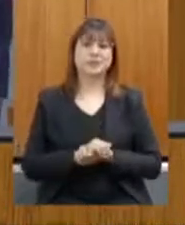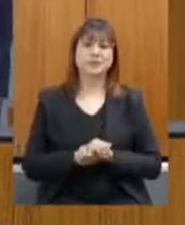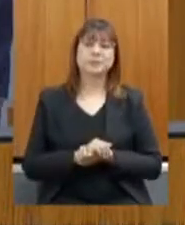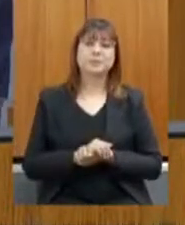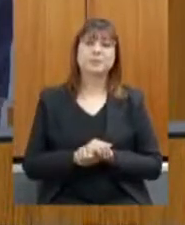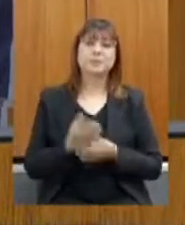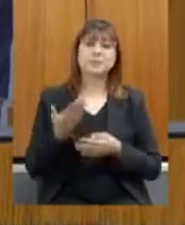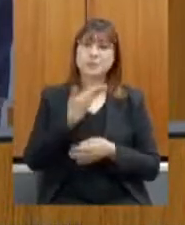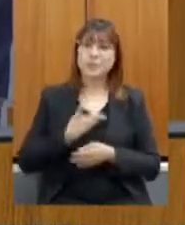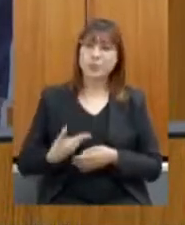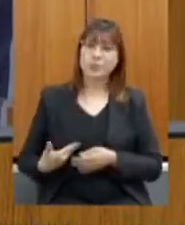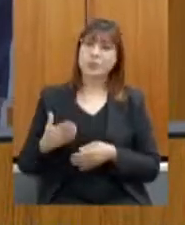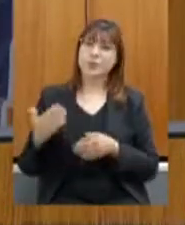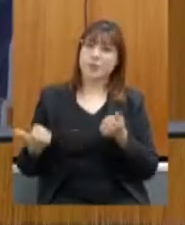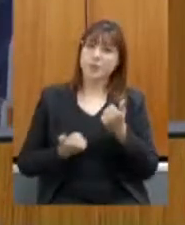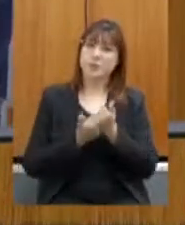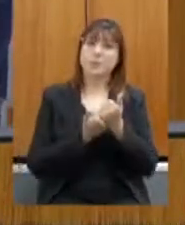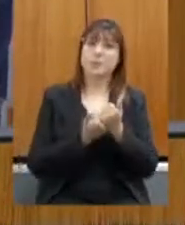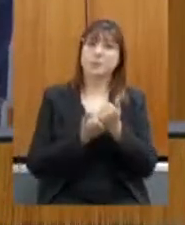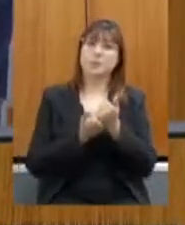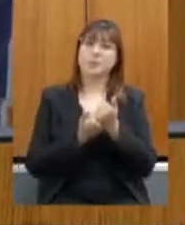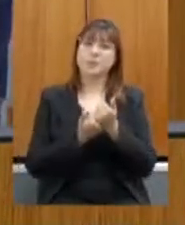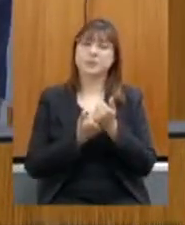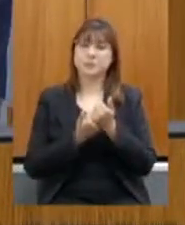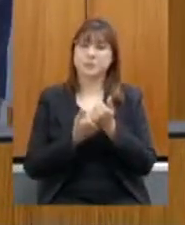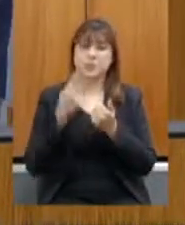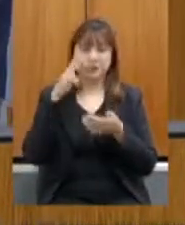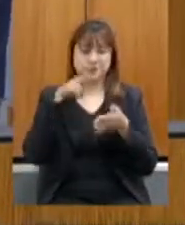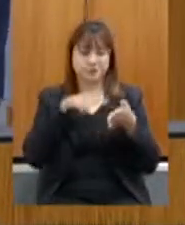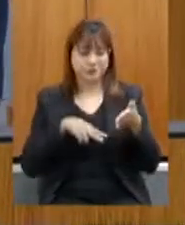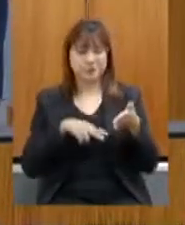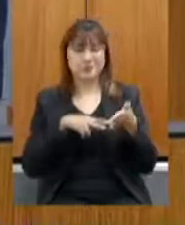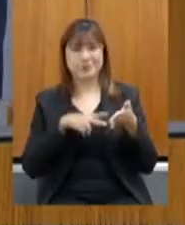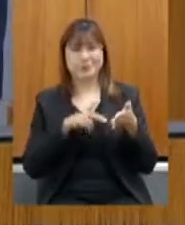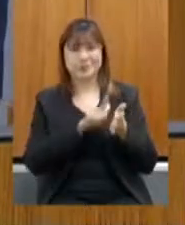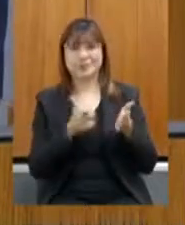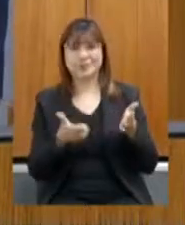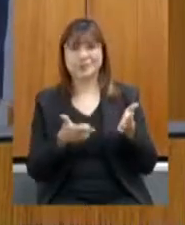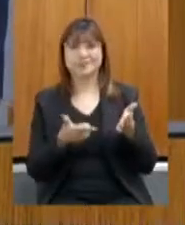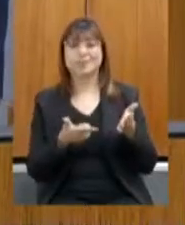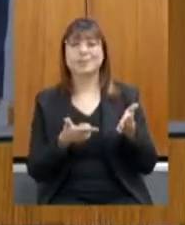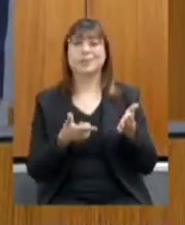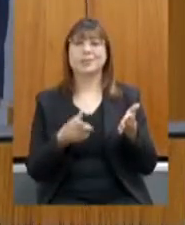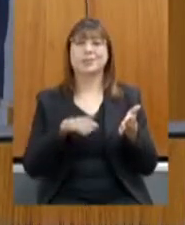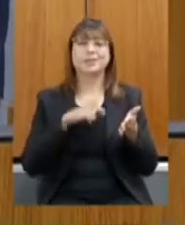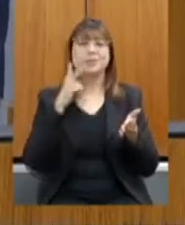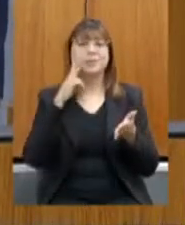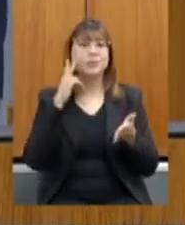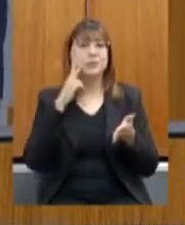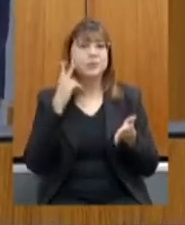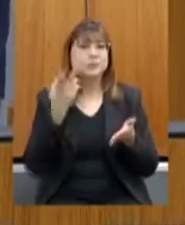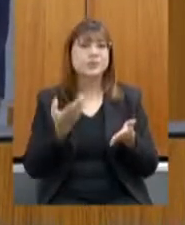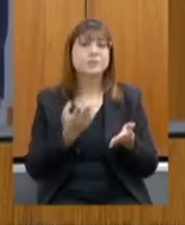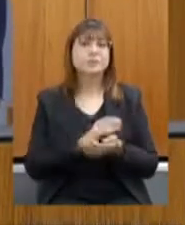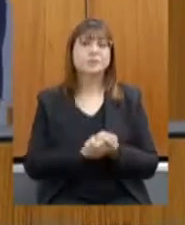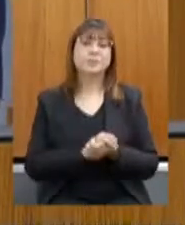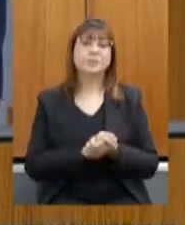firma apoio a segmento na área de viticultura e ovivicultura, né,